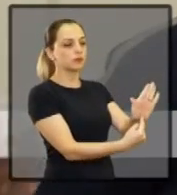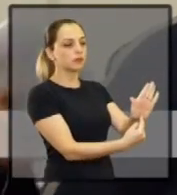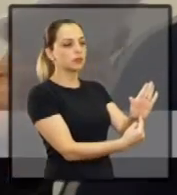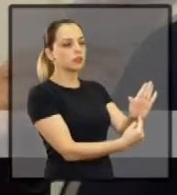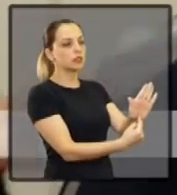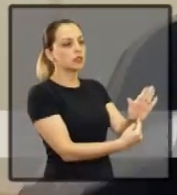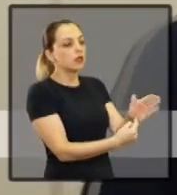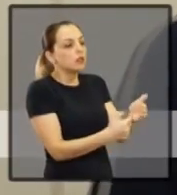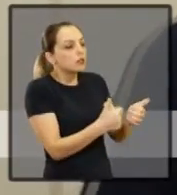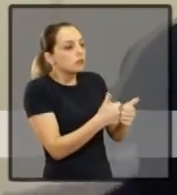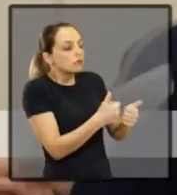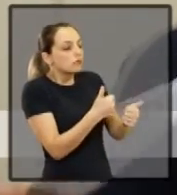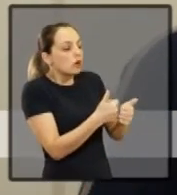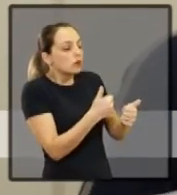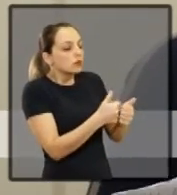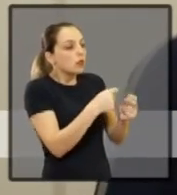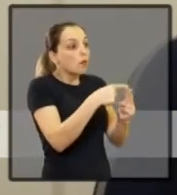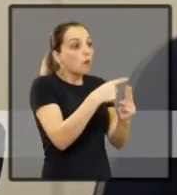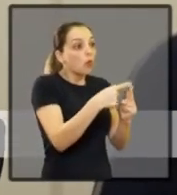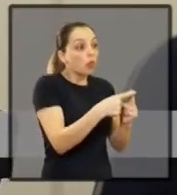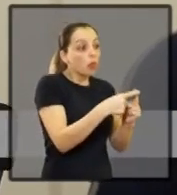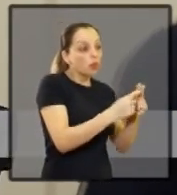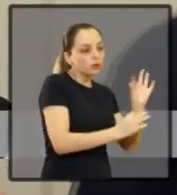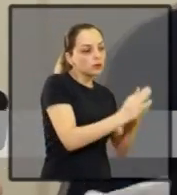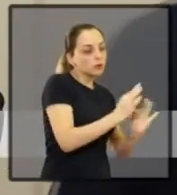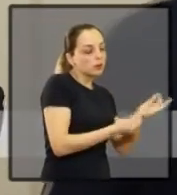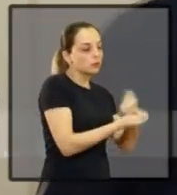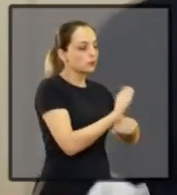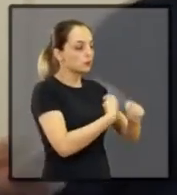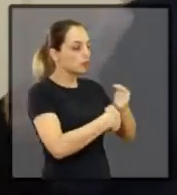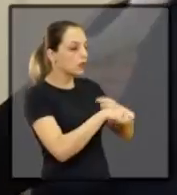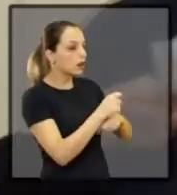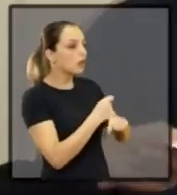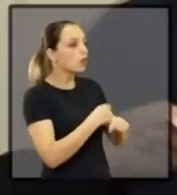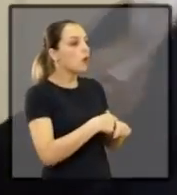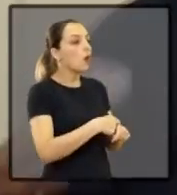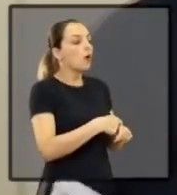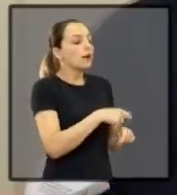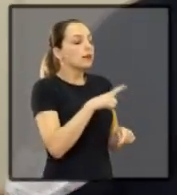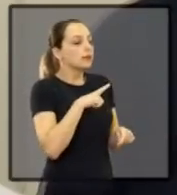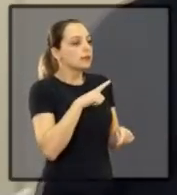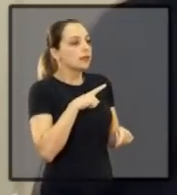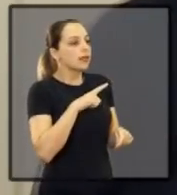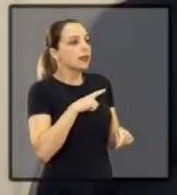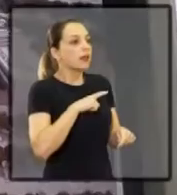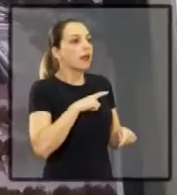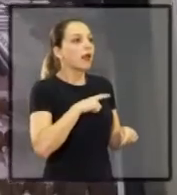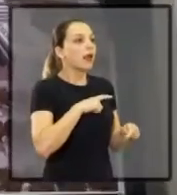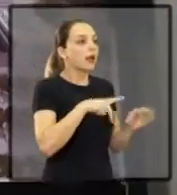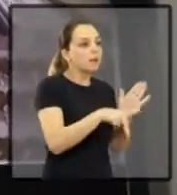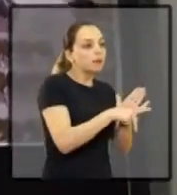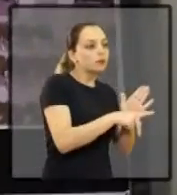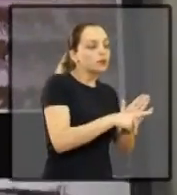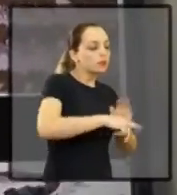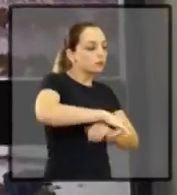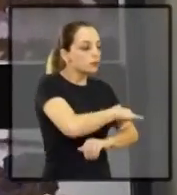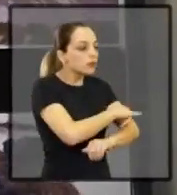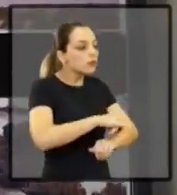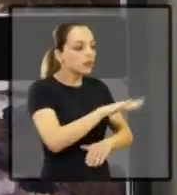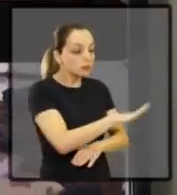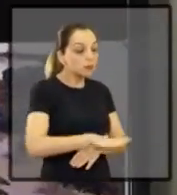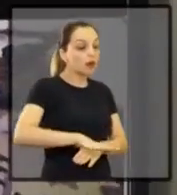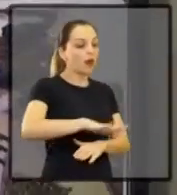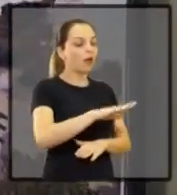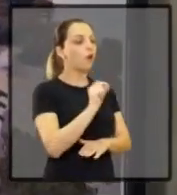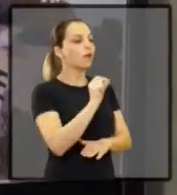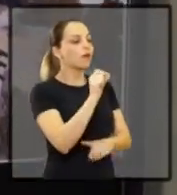aproxima os dois planos diretores no que se tem de projetos estratégicos para essa área. E que isso vire um conjunto